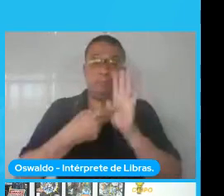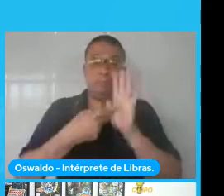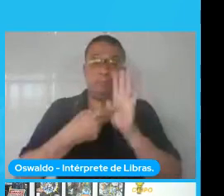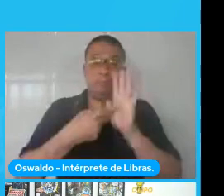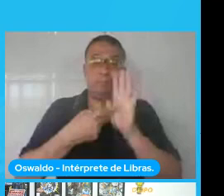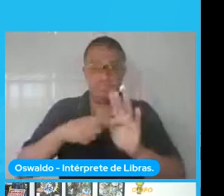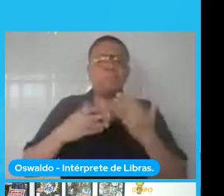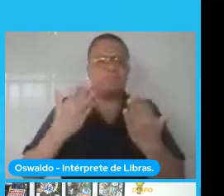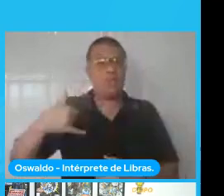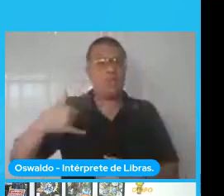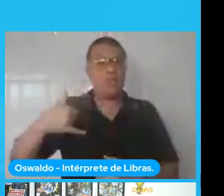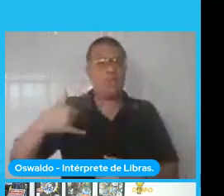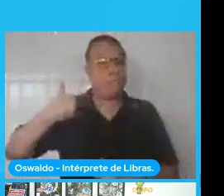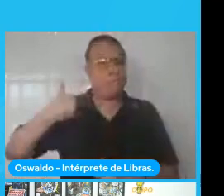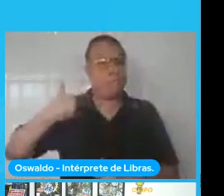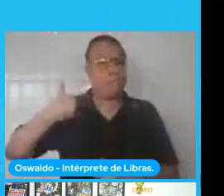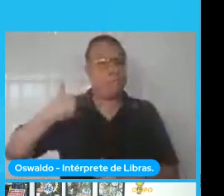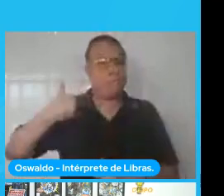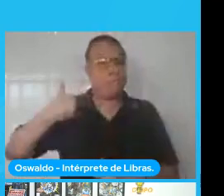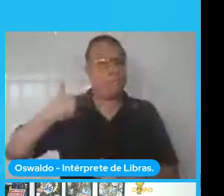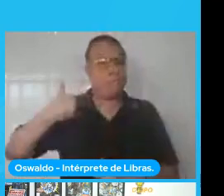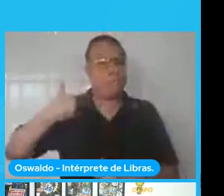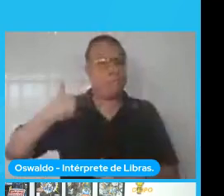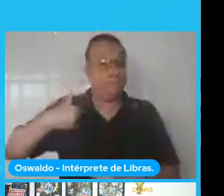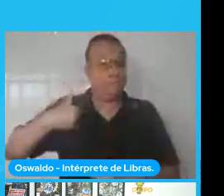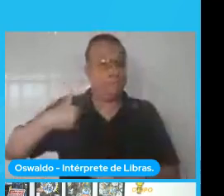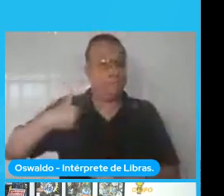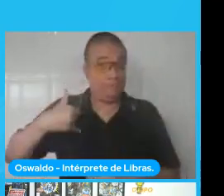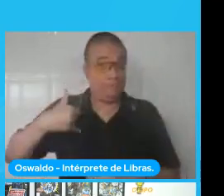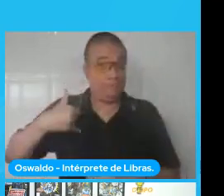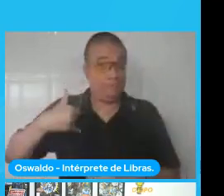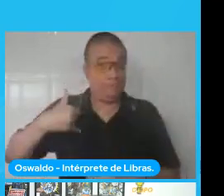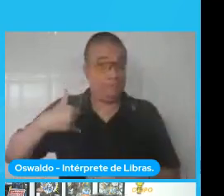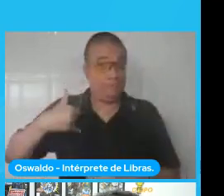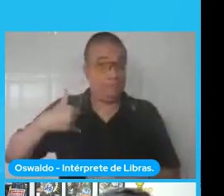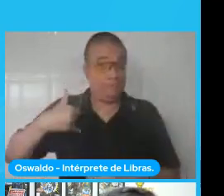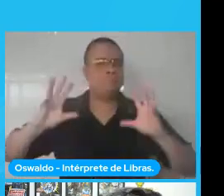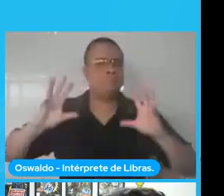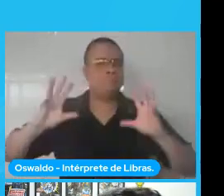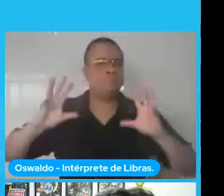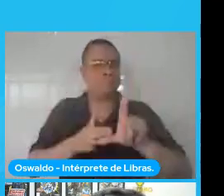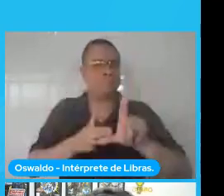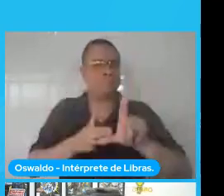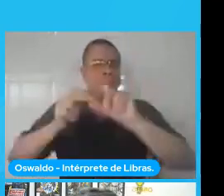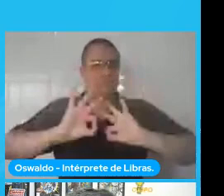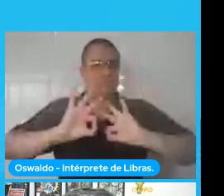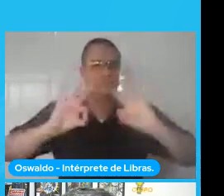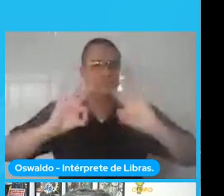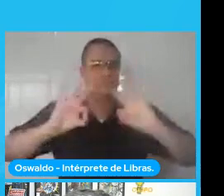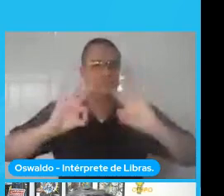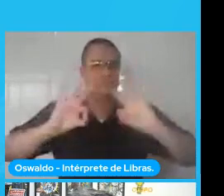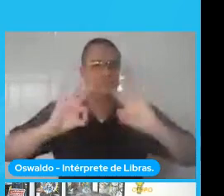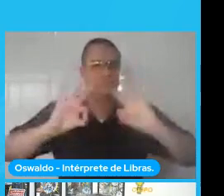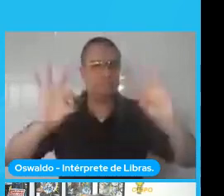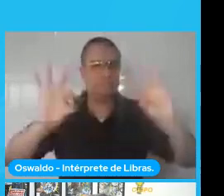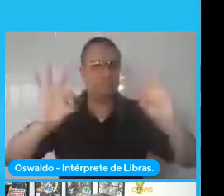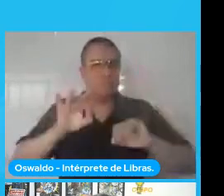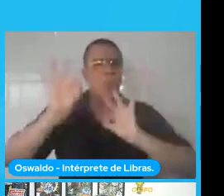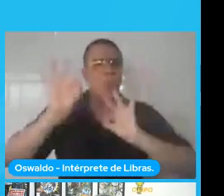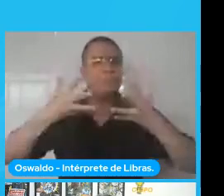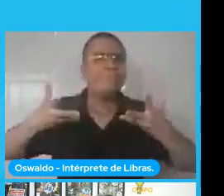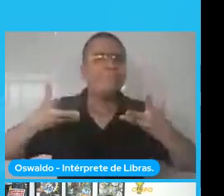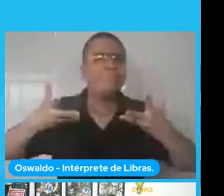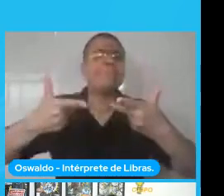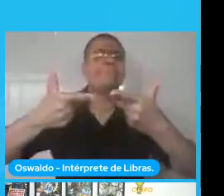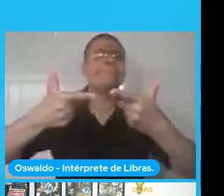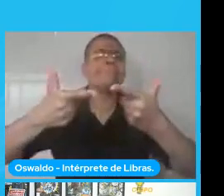é linda, a galera sempre dá uma força e sempre trabalha muito bem, o evento acontece de maneira brilhante todos os anos. Aí